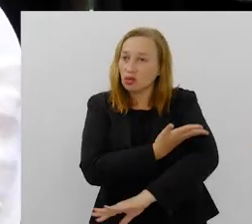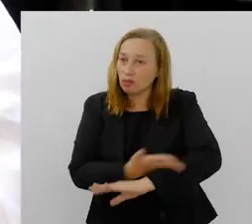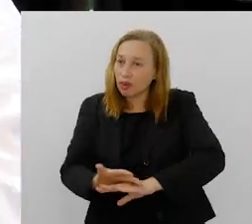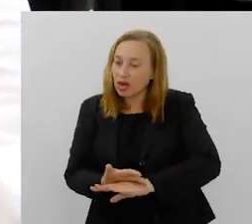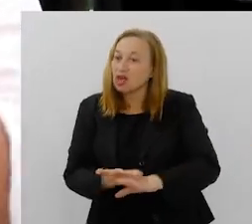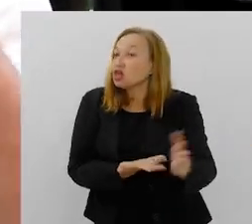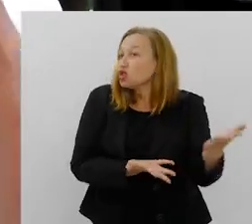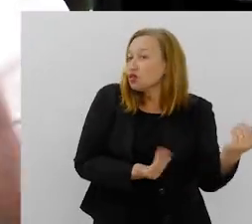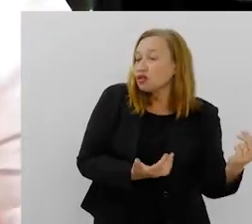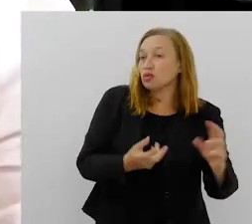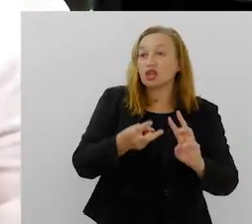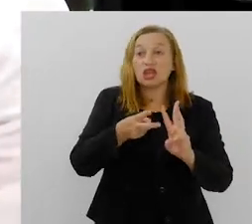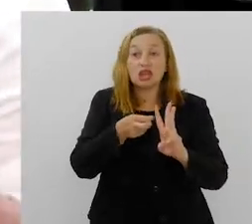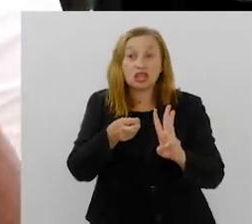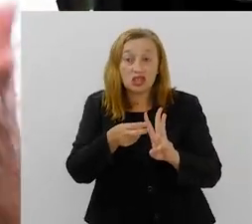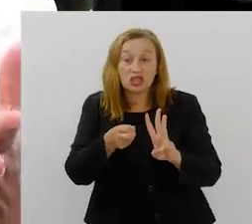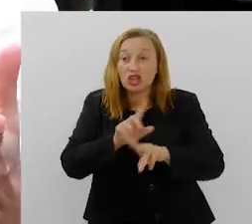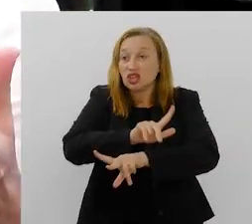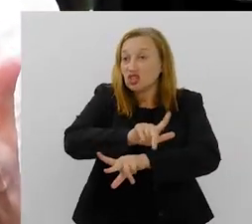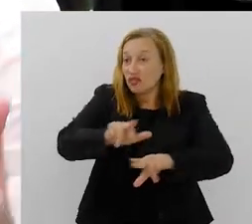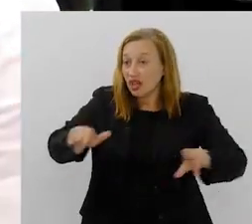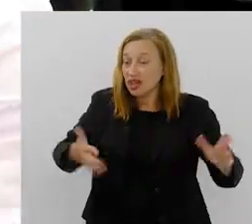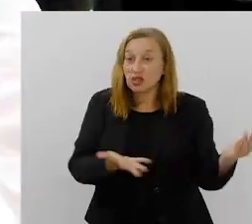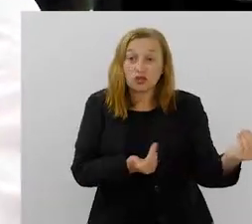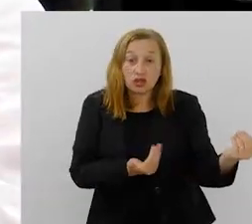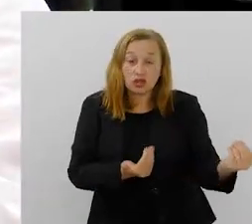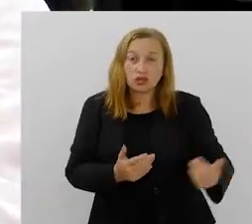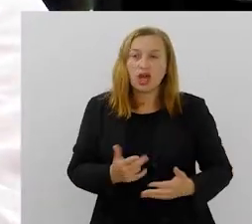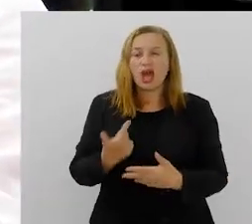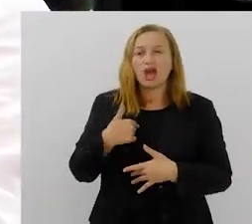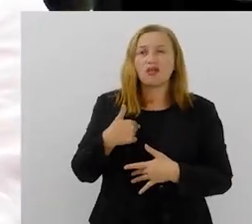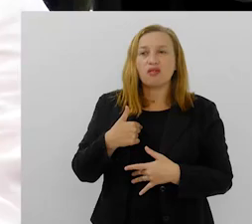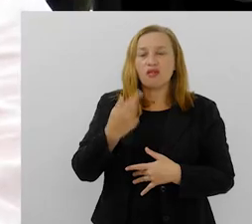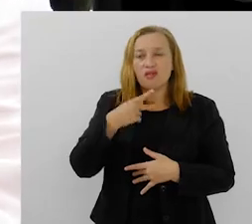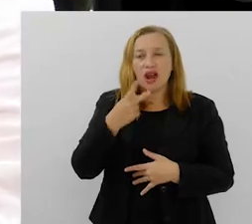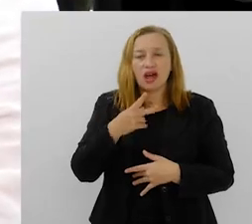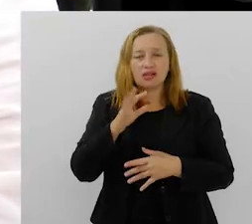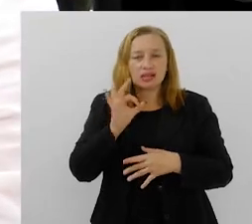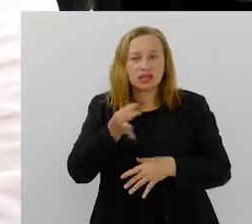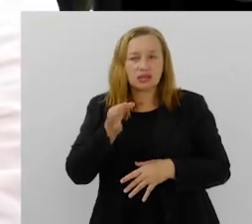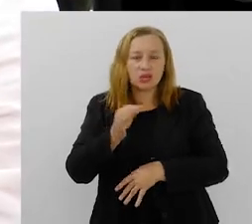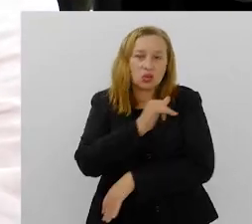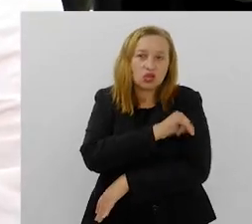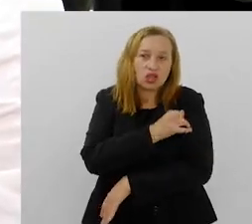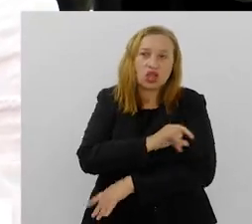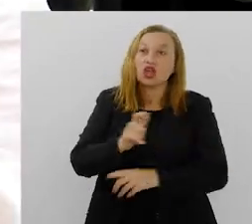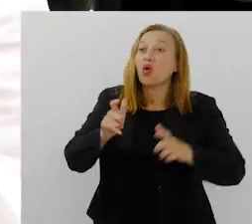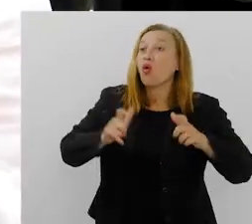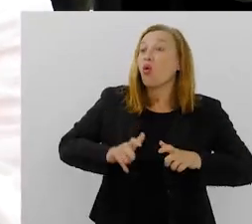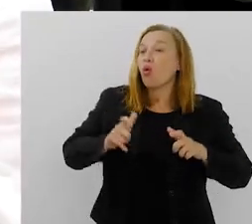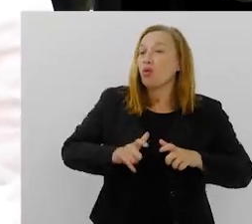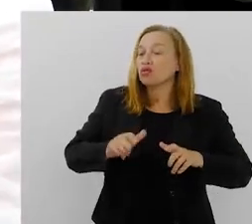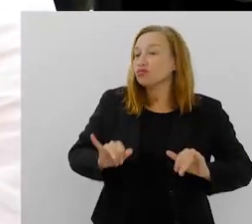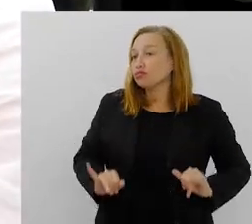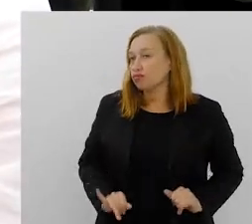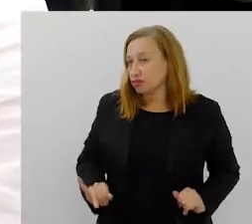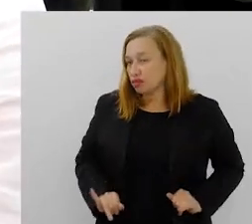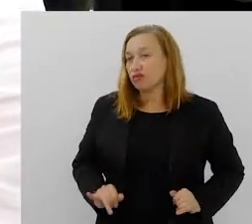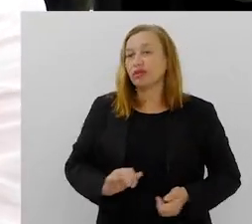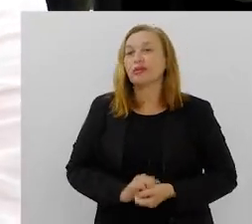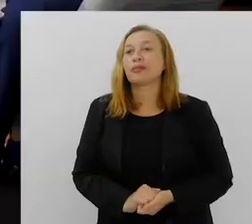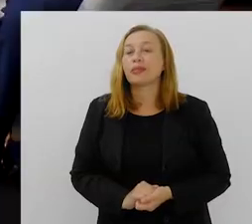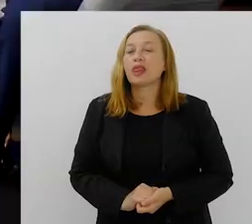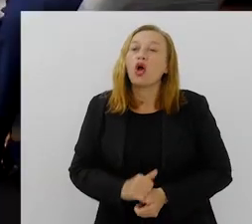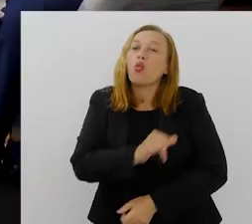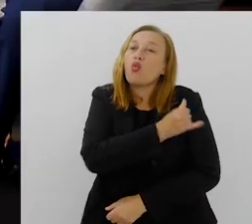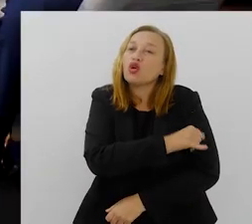branca, da juventude indígena, são as diversas juventudes. E aí, vamos fazer um recorte específico do Rio de Janeiro, né? De onde vem esse sofrimento.